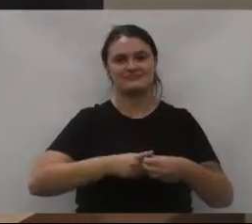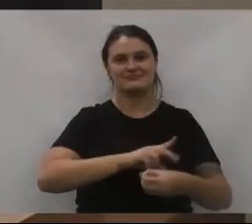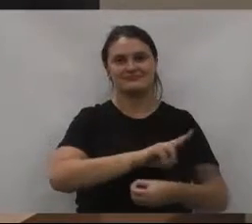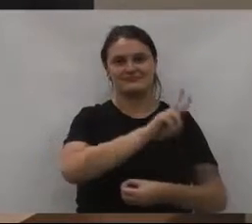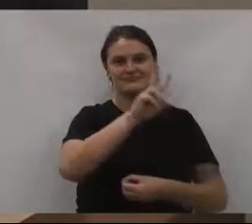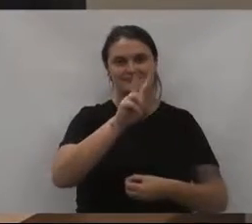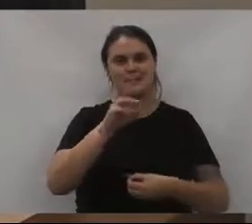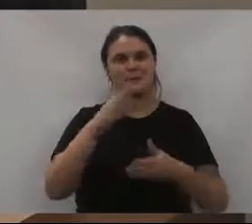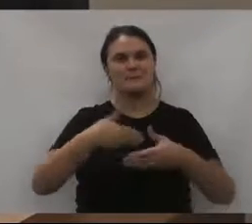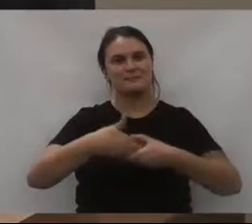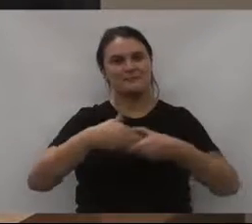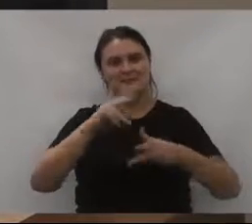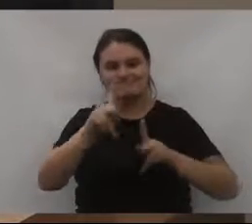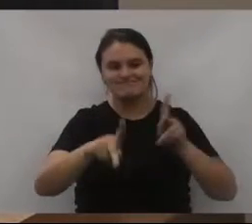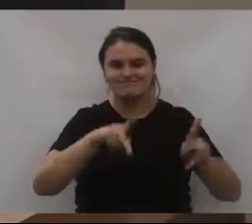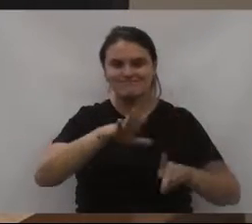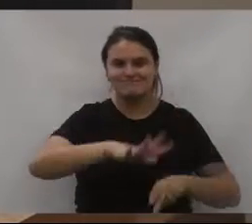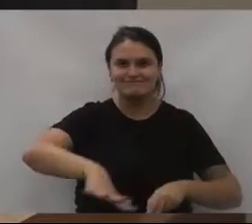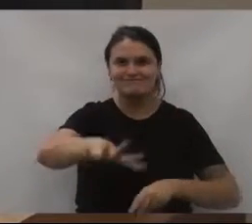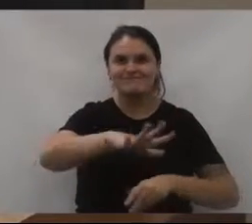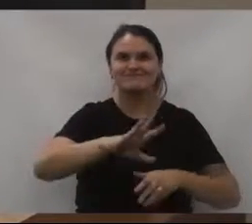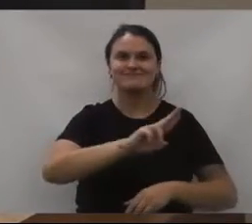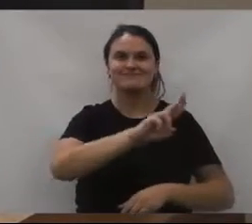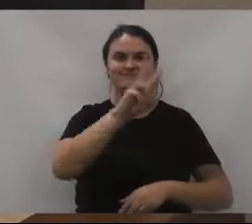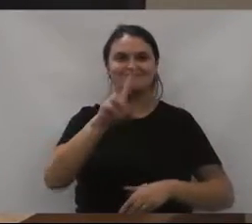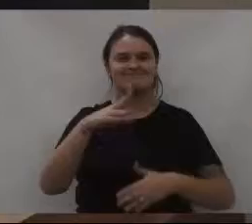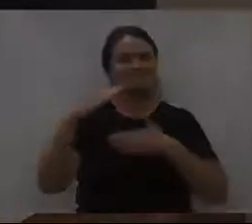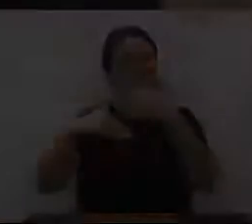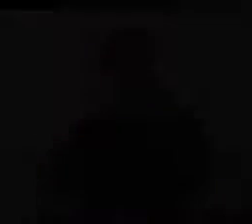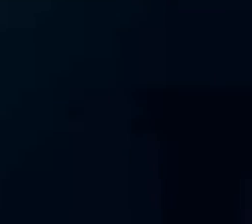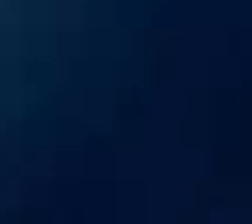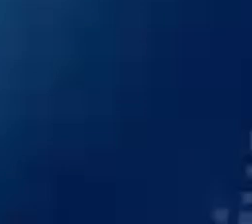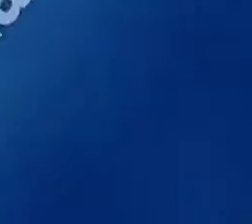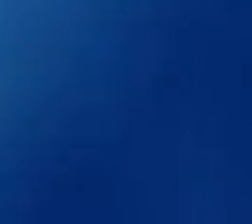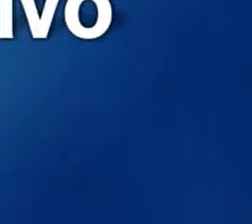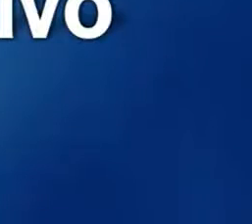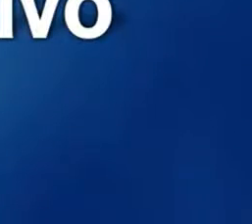Parabéns, povo de União da Vitória. Vamos em frente. Muito obrigado. Obrigado.